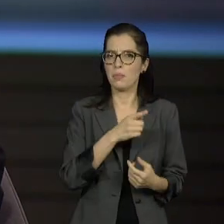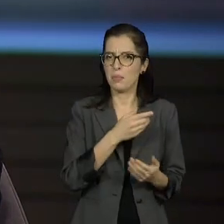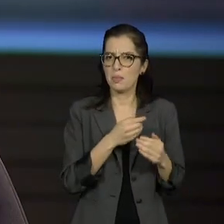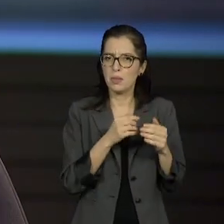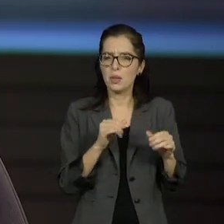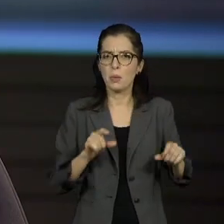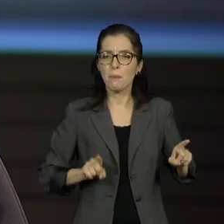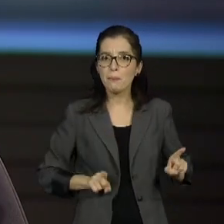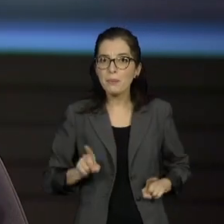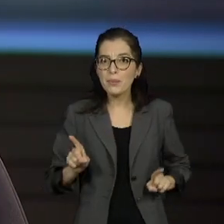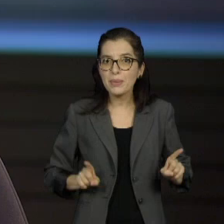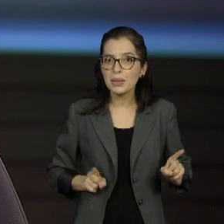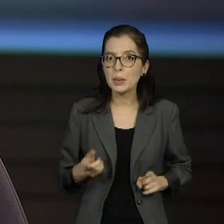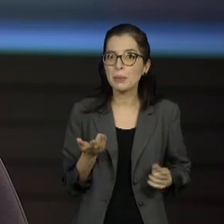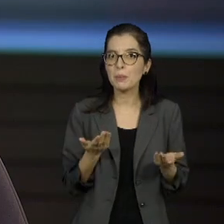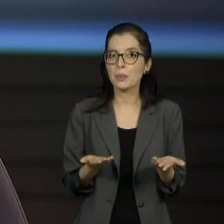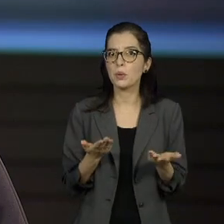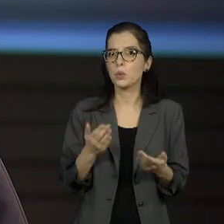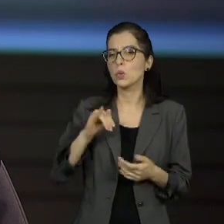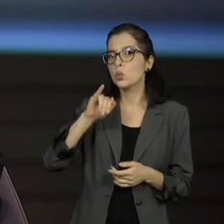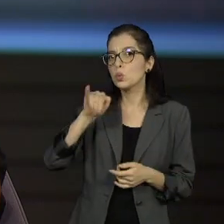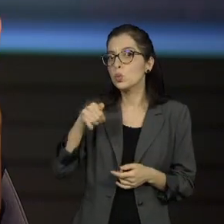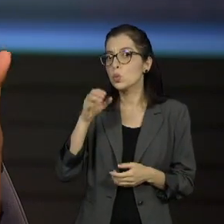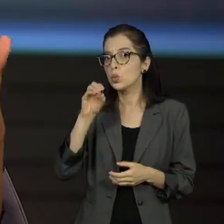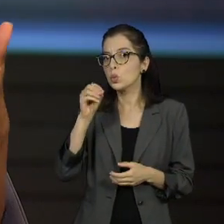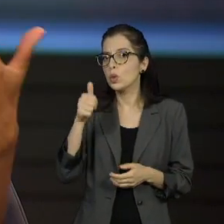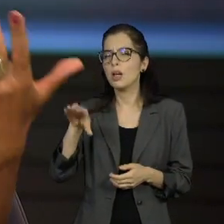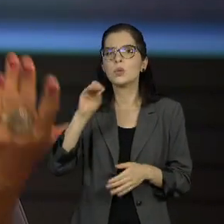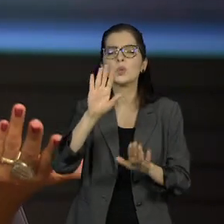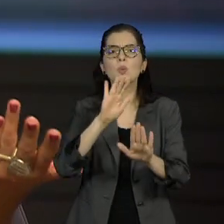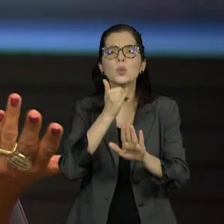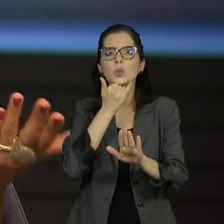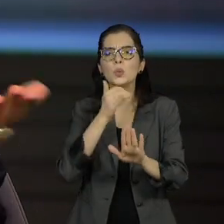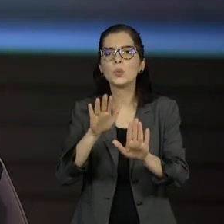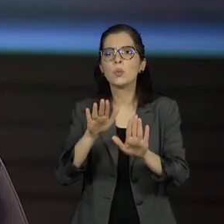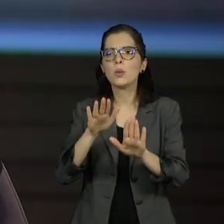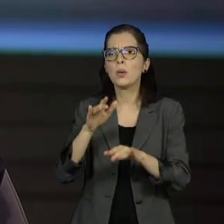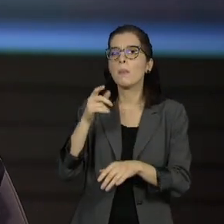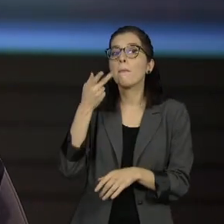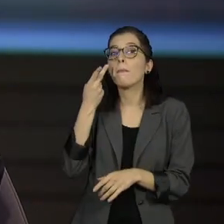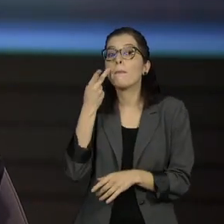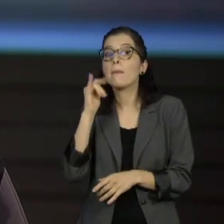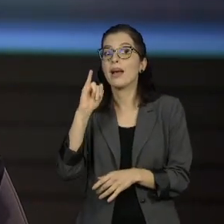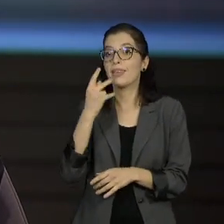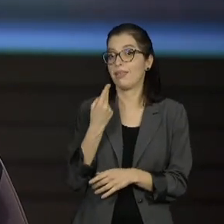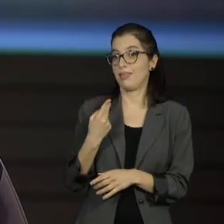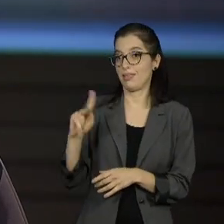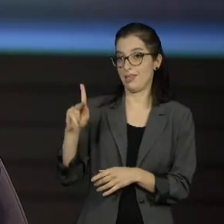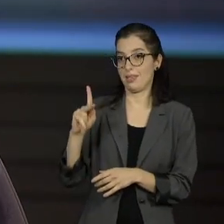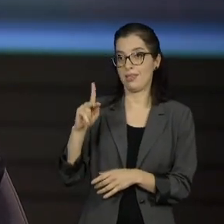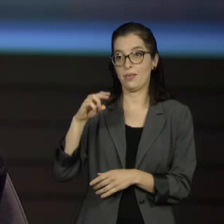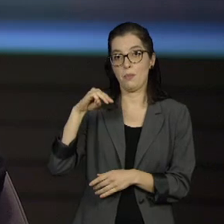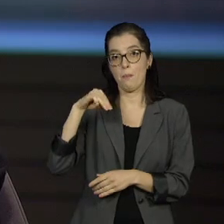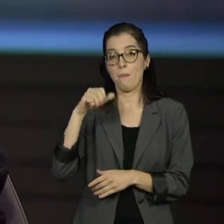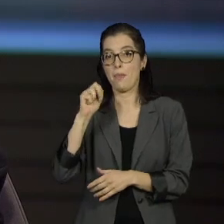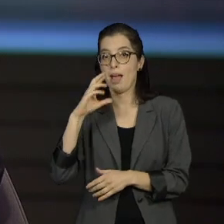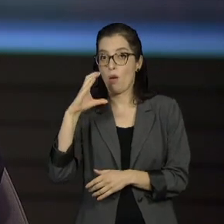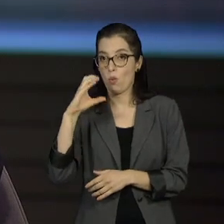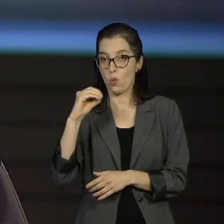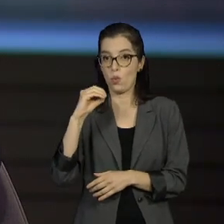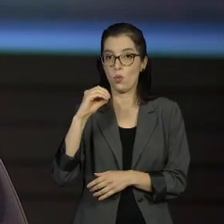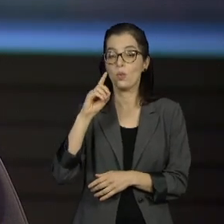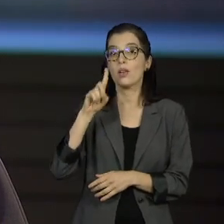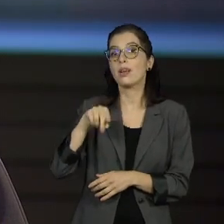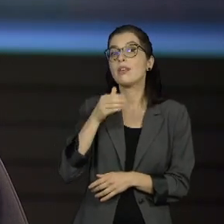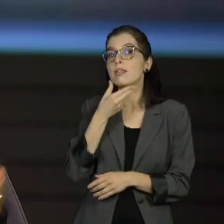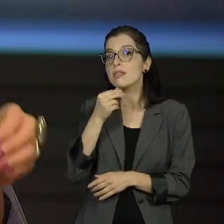do tio do Eduardo Campos. Portanto, o seu pai Marcos Arraes é irmão da mãe do Eduardo Campos. Então, eles são primos